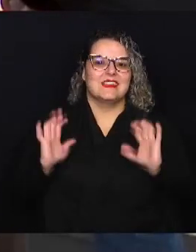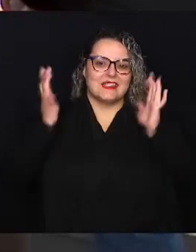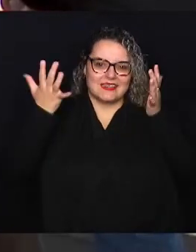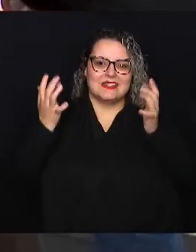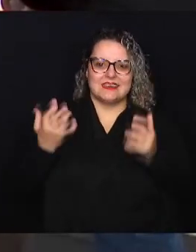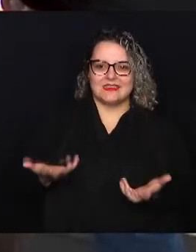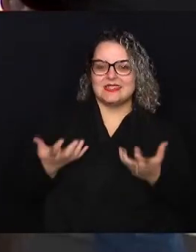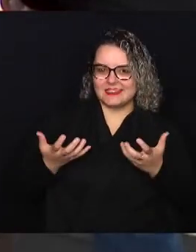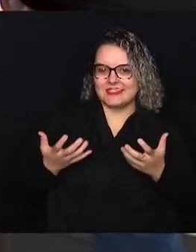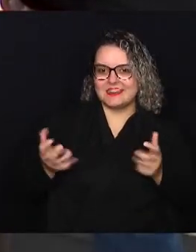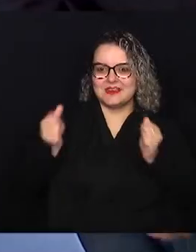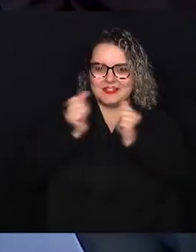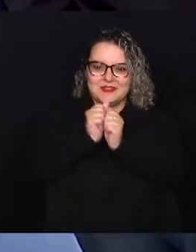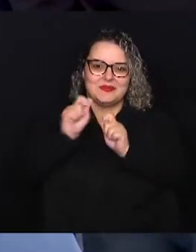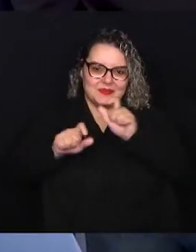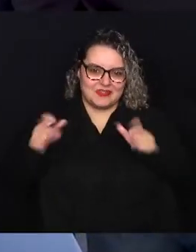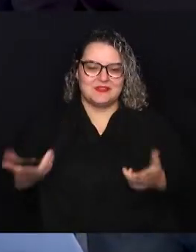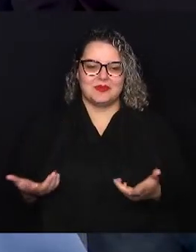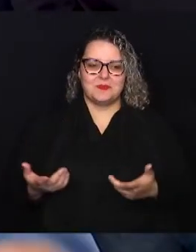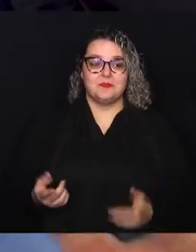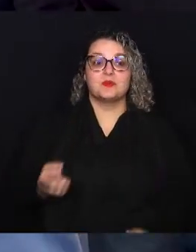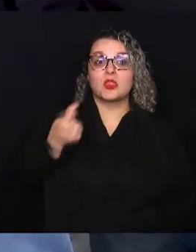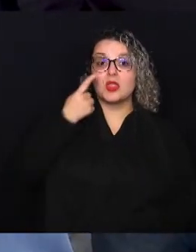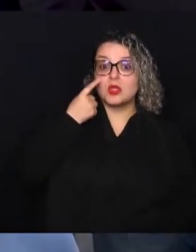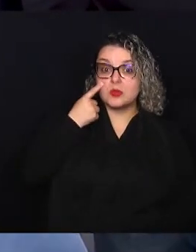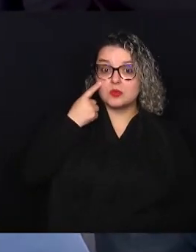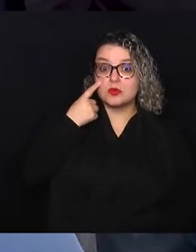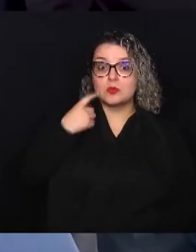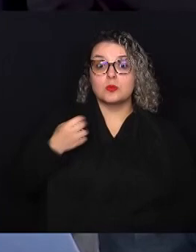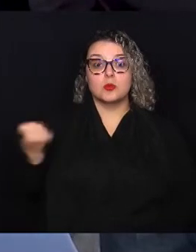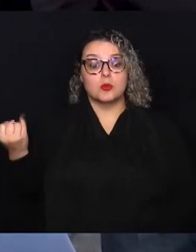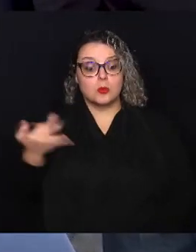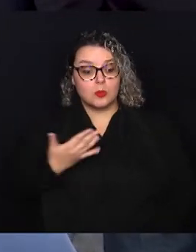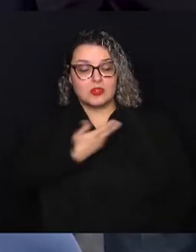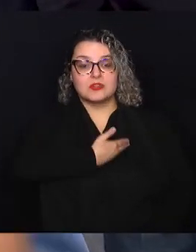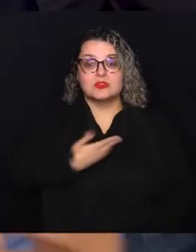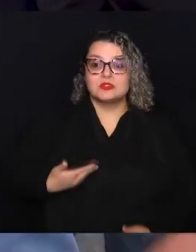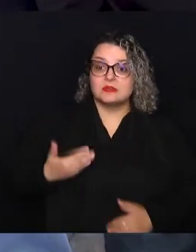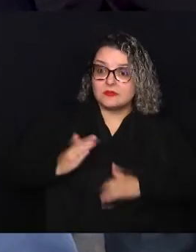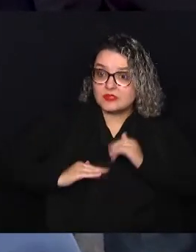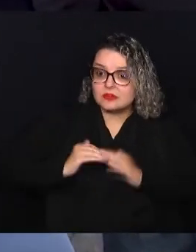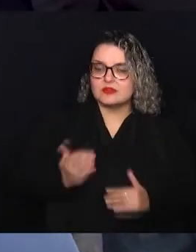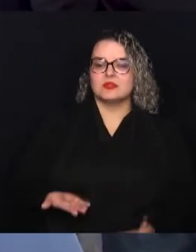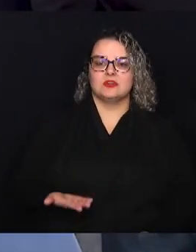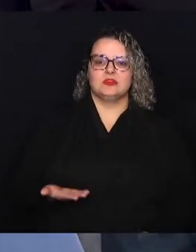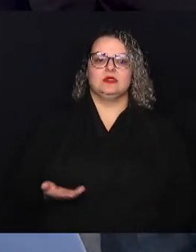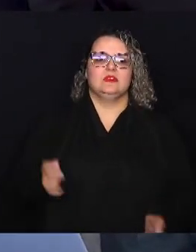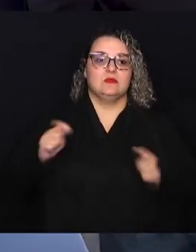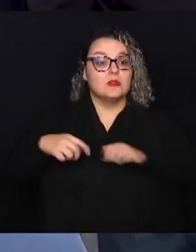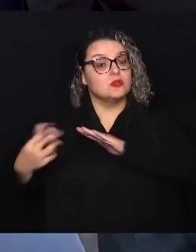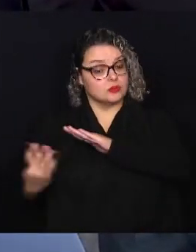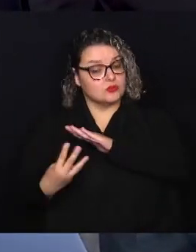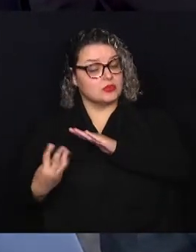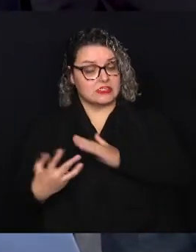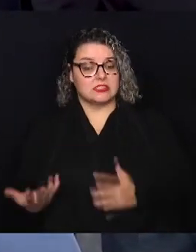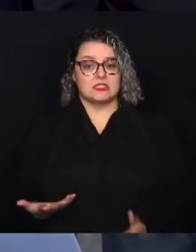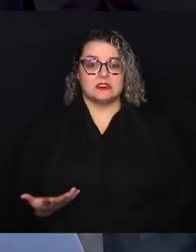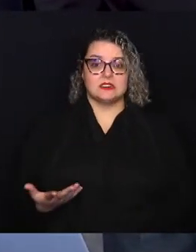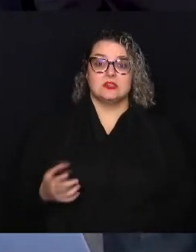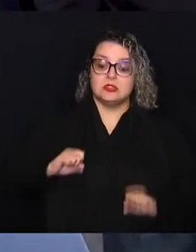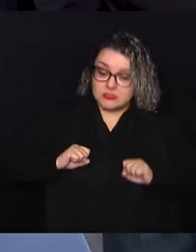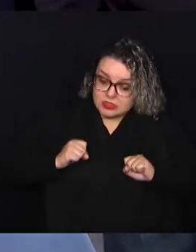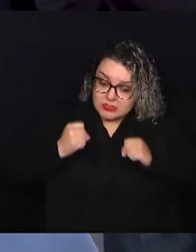não a gente comemora com o pessoal da casa A gente vê quantos servidores efetivos comissionados mesmo os terceirizados se